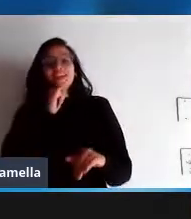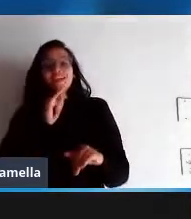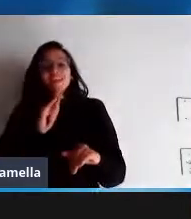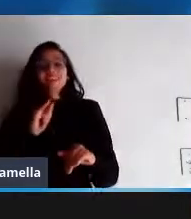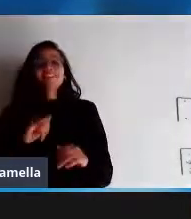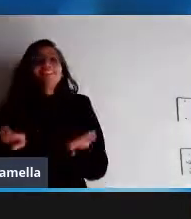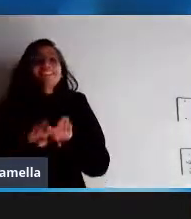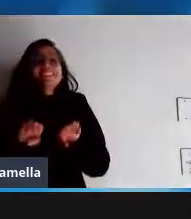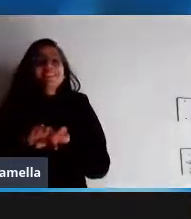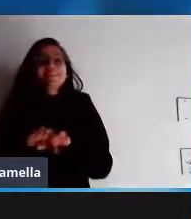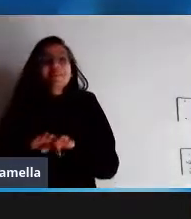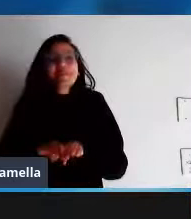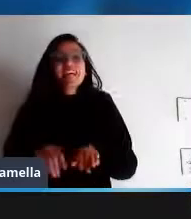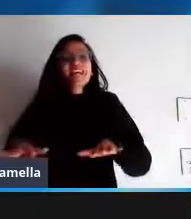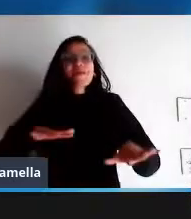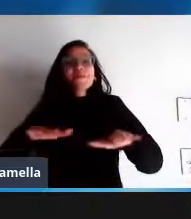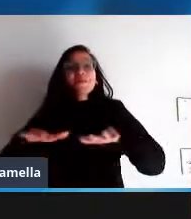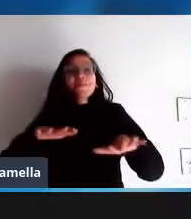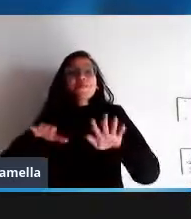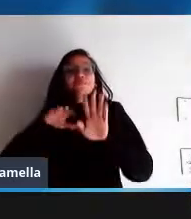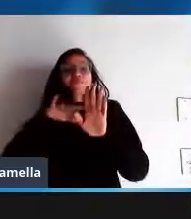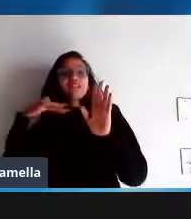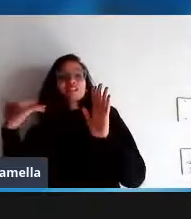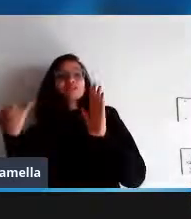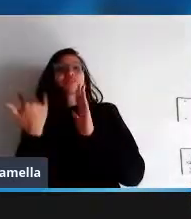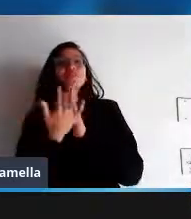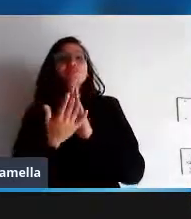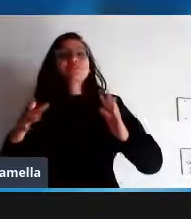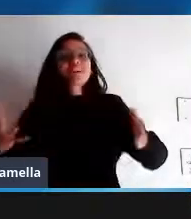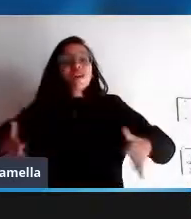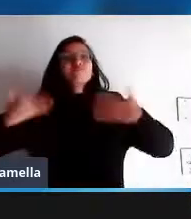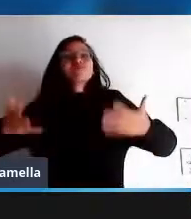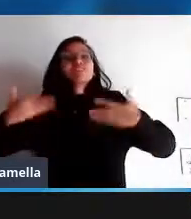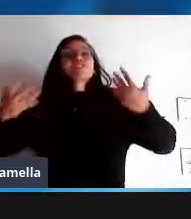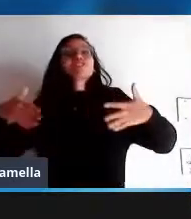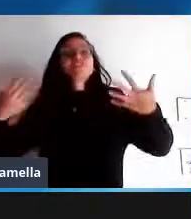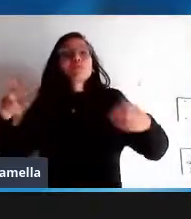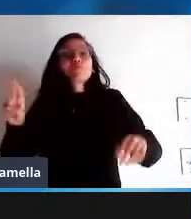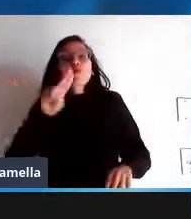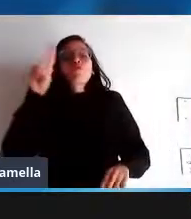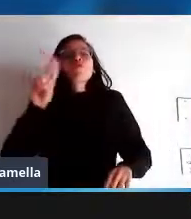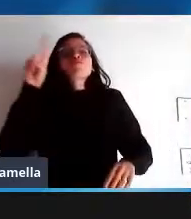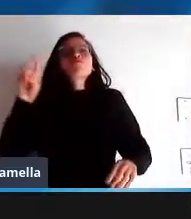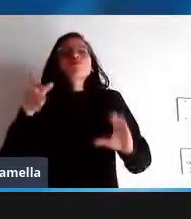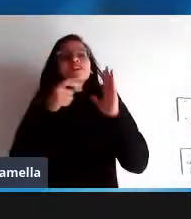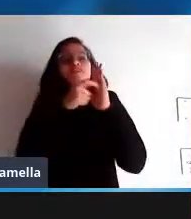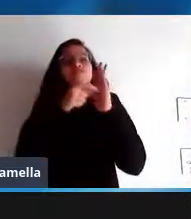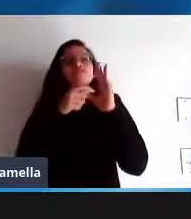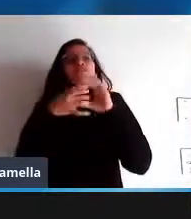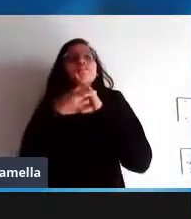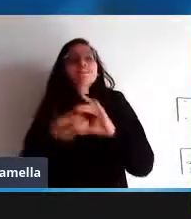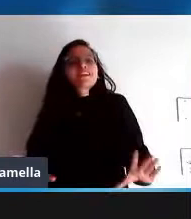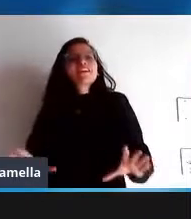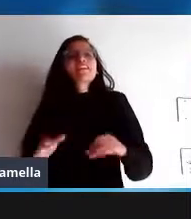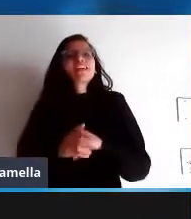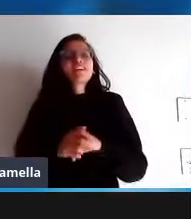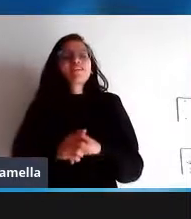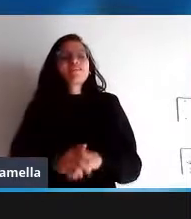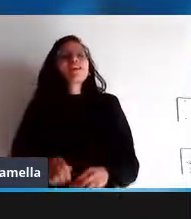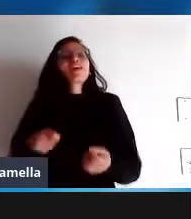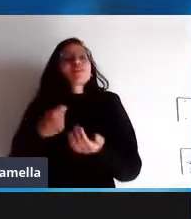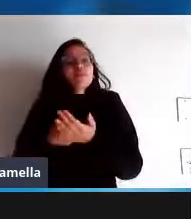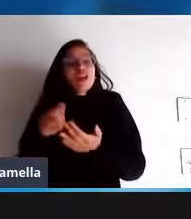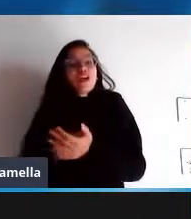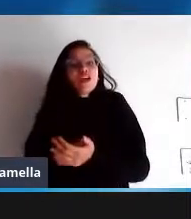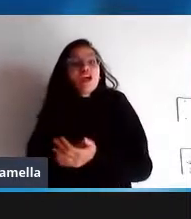lado movimento social o estímulo ao uso do software livre na administração pública é o dinheiro público